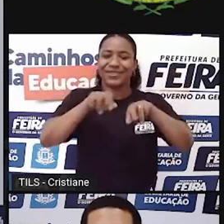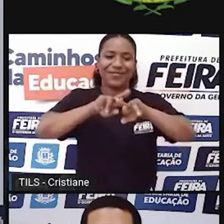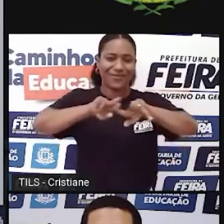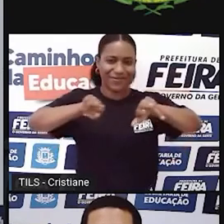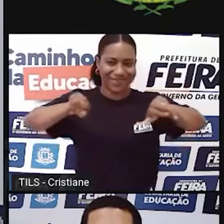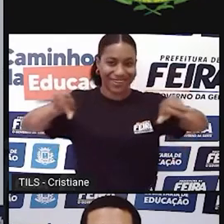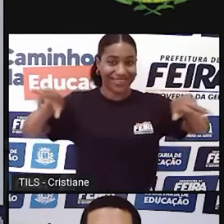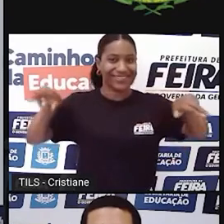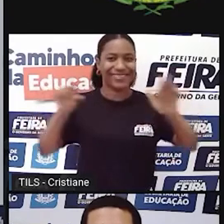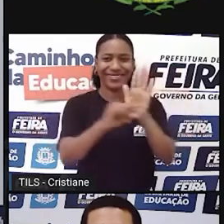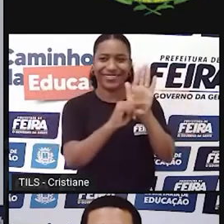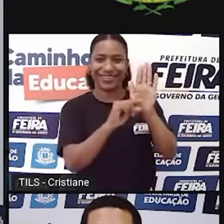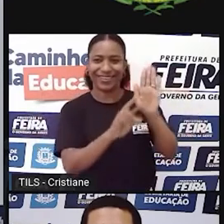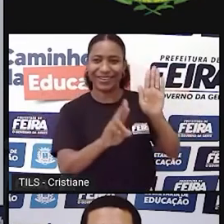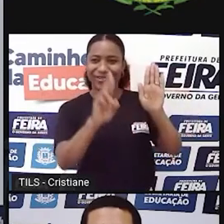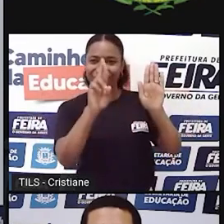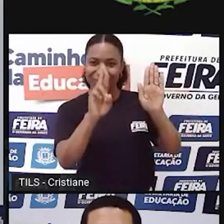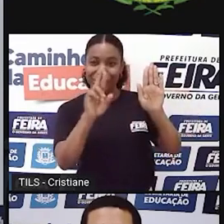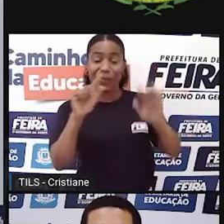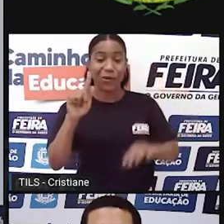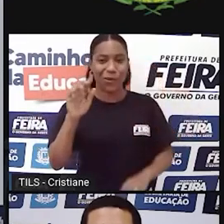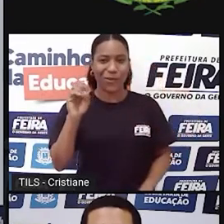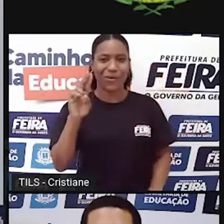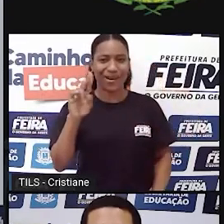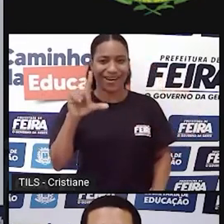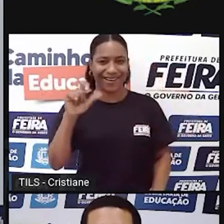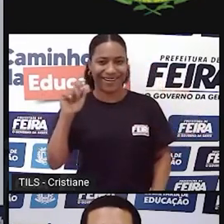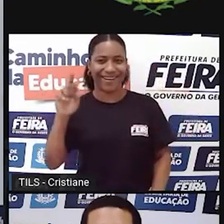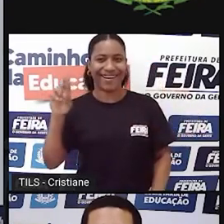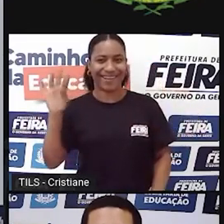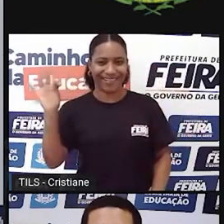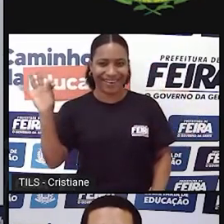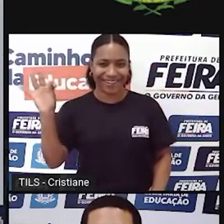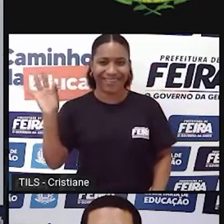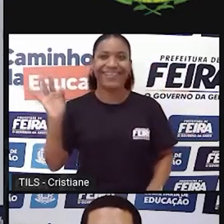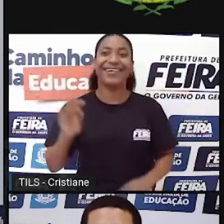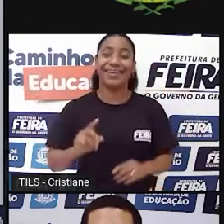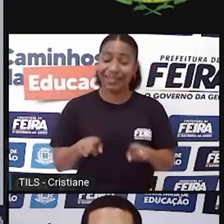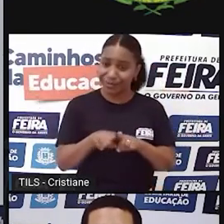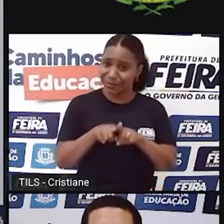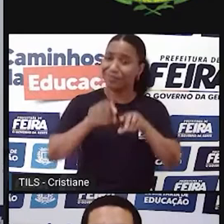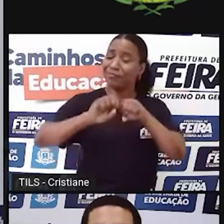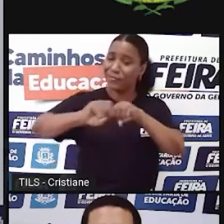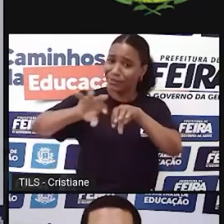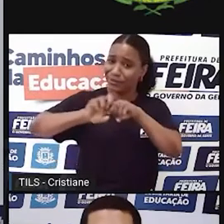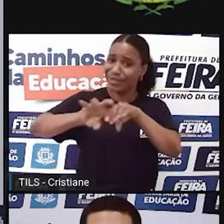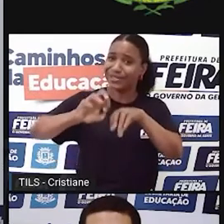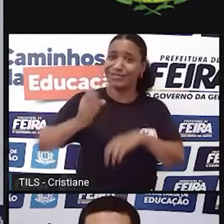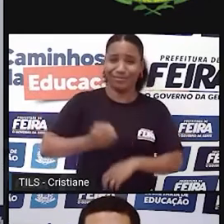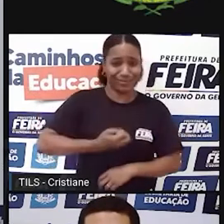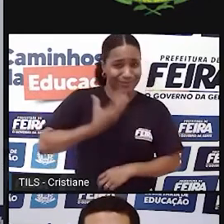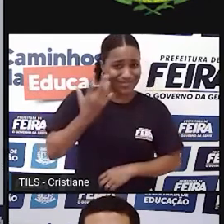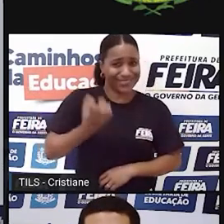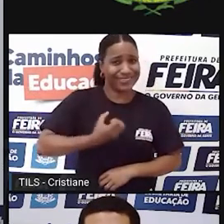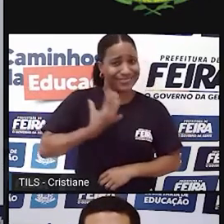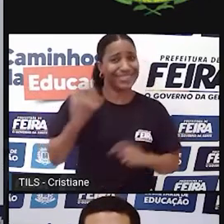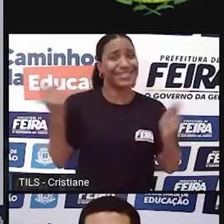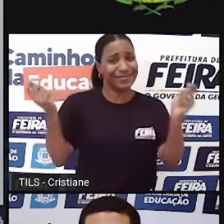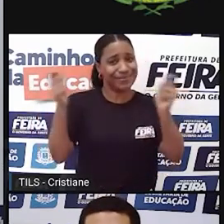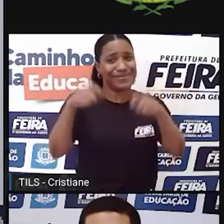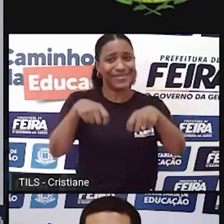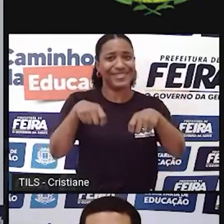Goulart. Cabe tudo na poesia. Então, se cabe na poesia, cabe também na educação. Então, eu vejo hoje